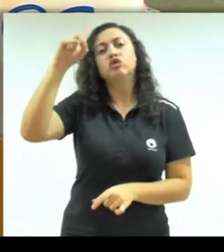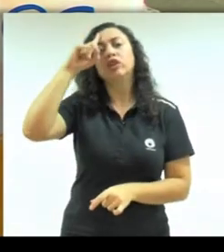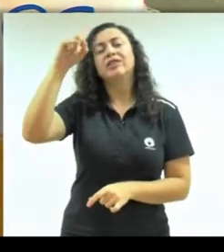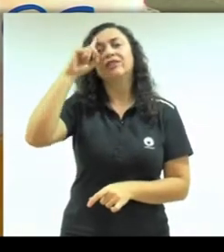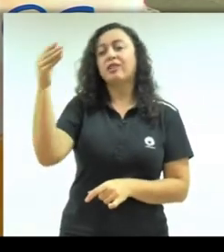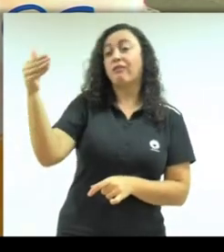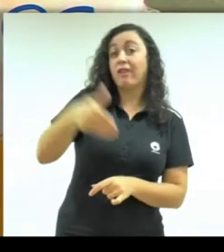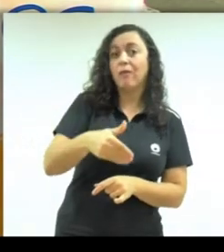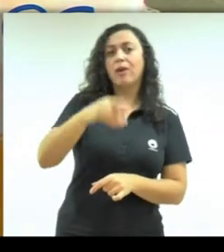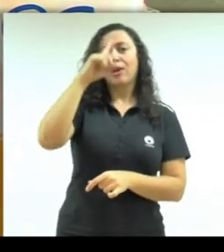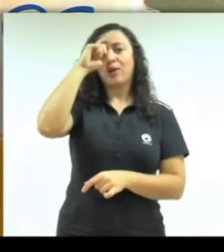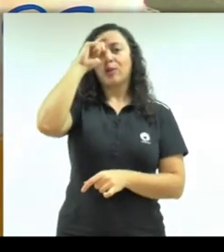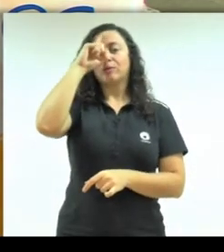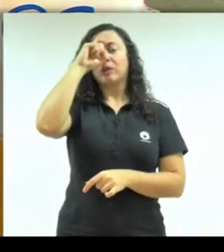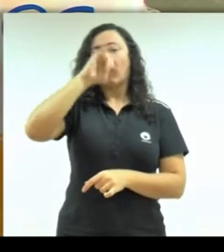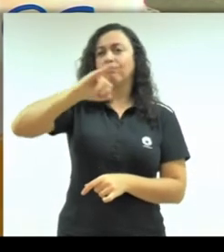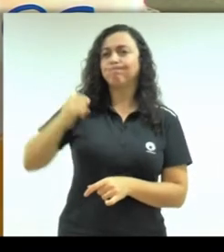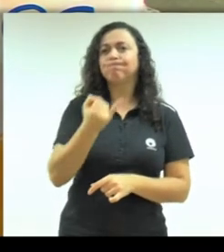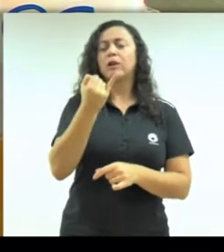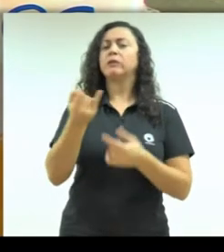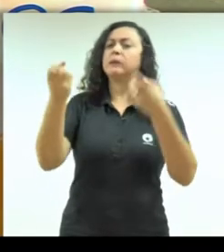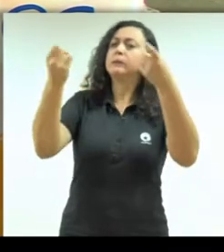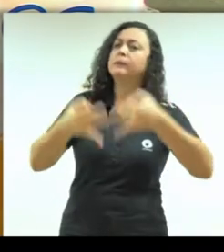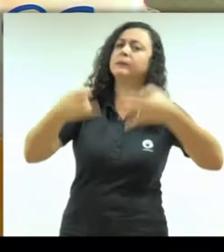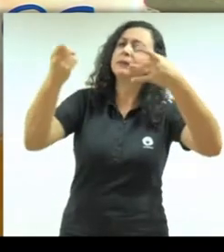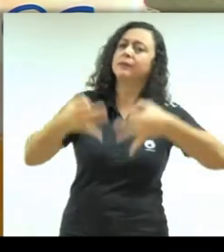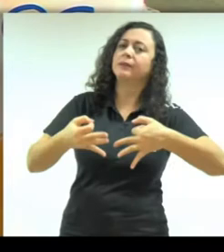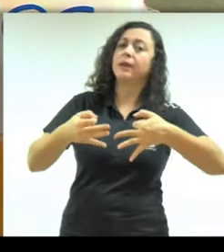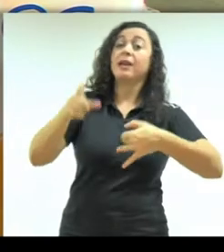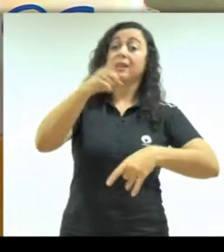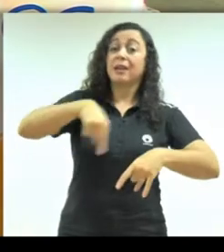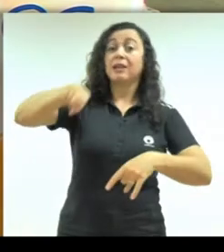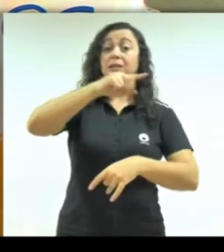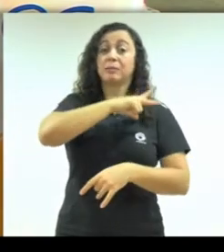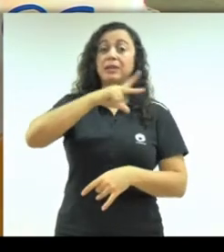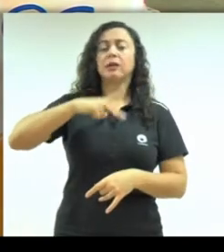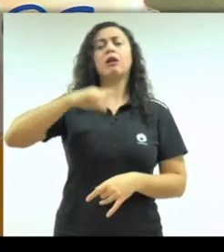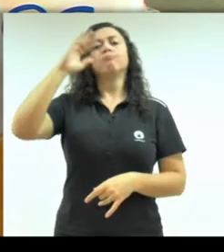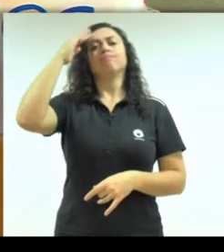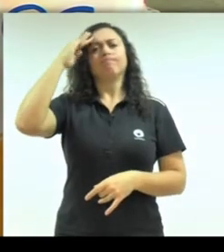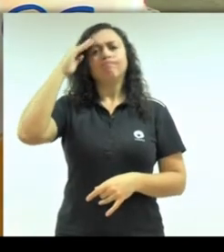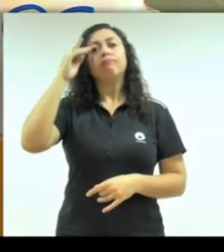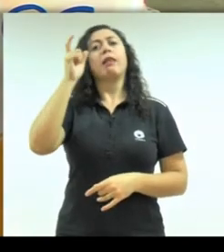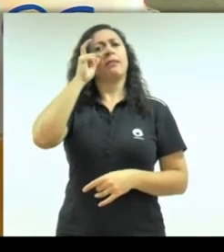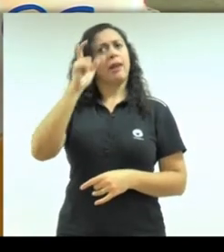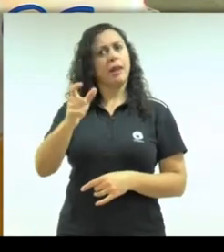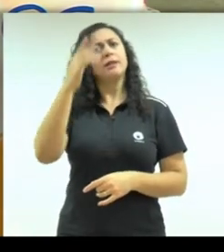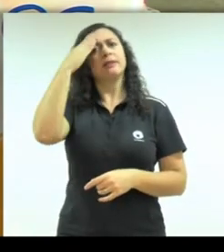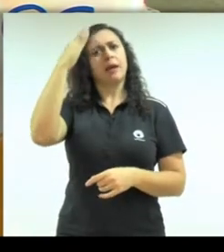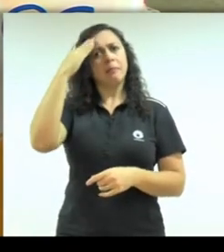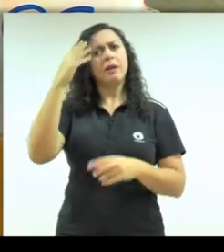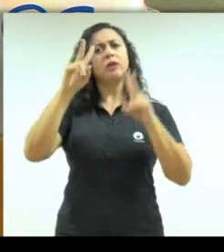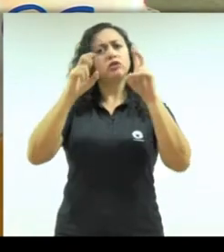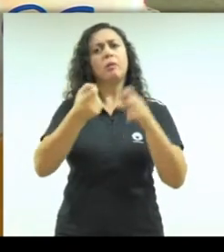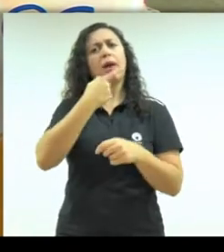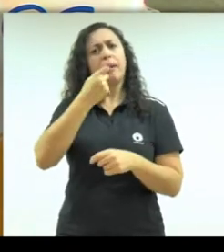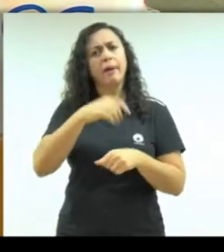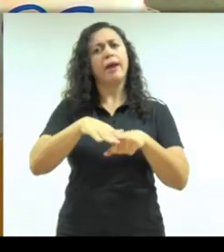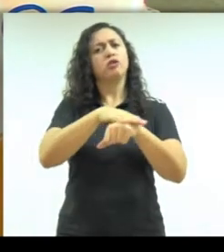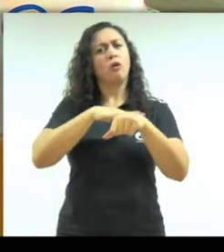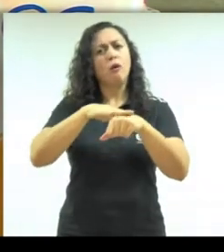vinda do hospital. E eles se interessam muito em fazer os exames e conversar sobre a sua medicação.